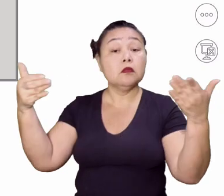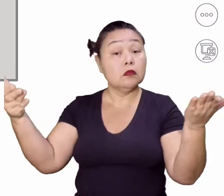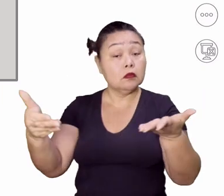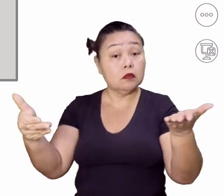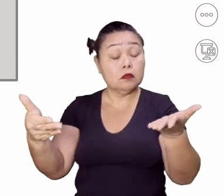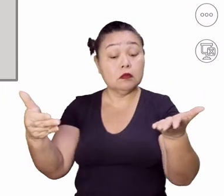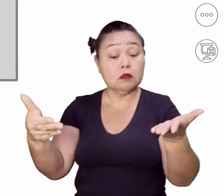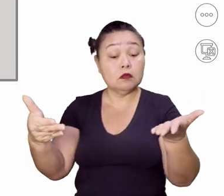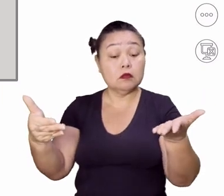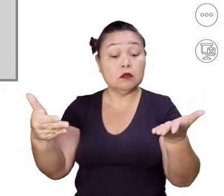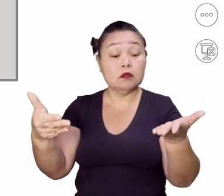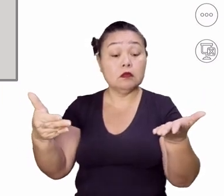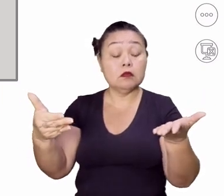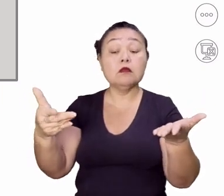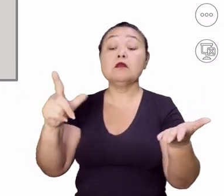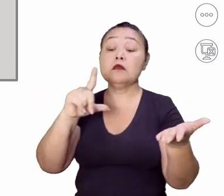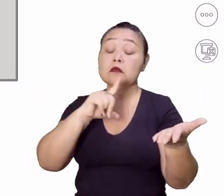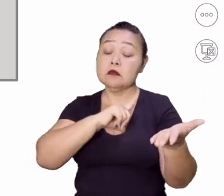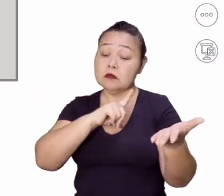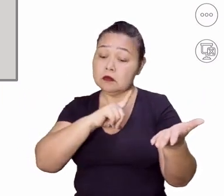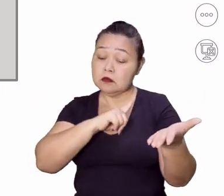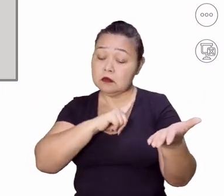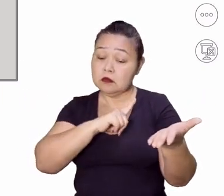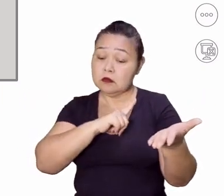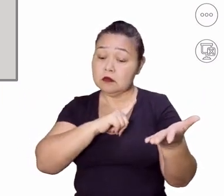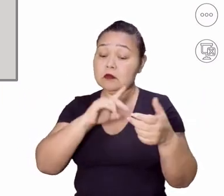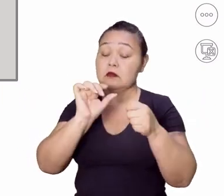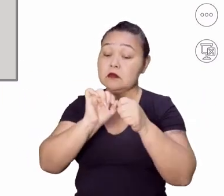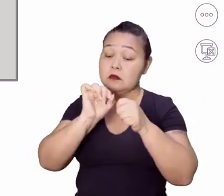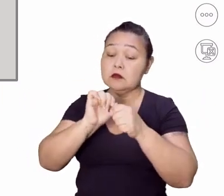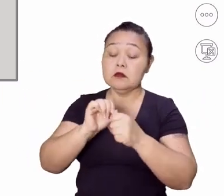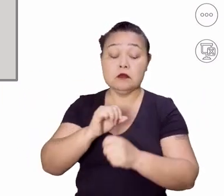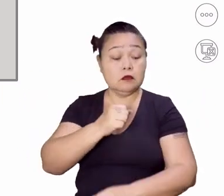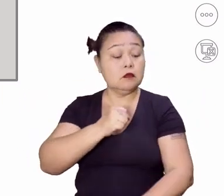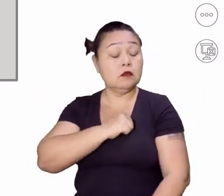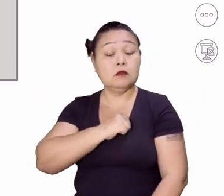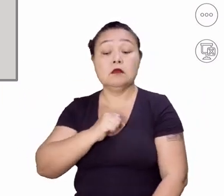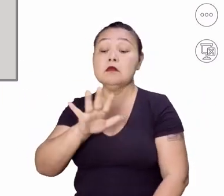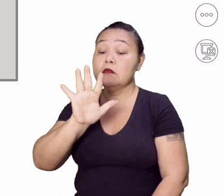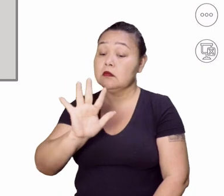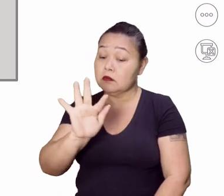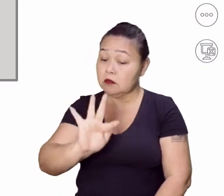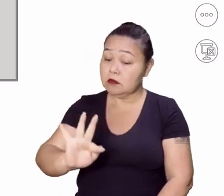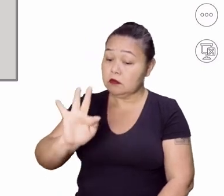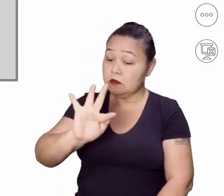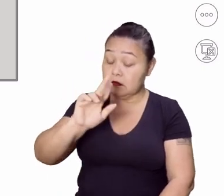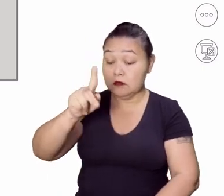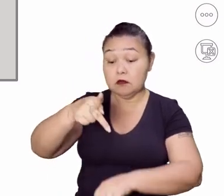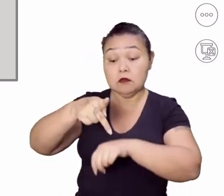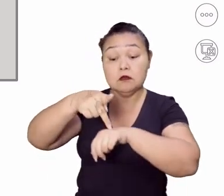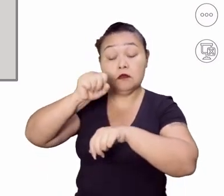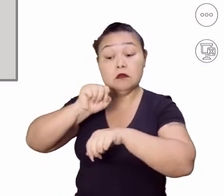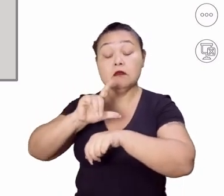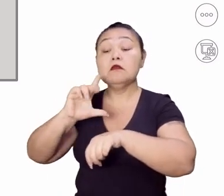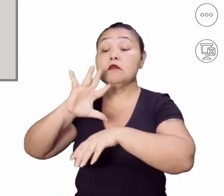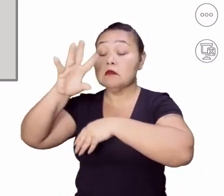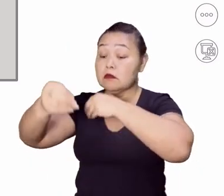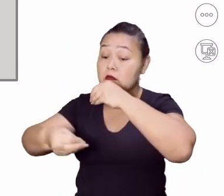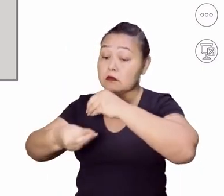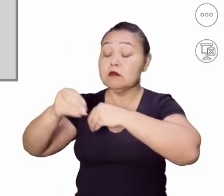Hoje, eles já exigem a graduação, às vezes pós-graduação e cursos